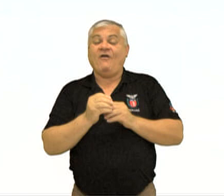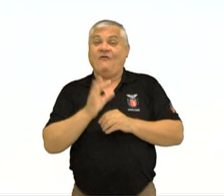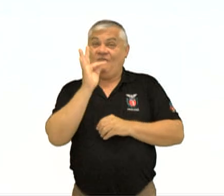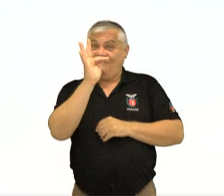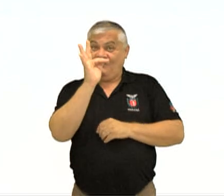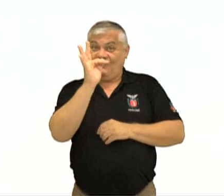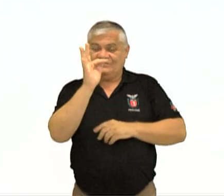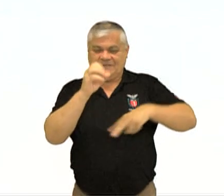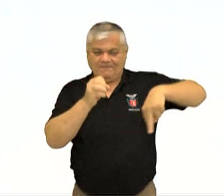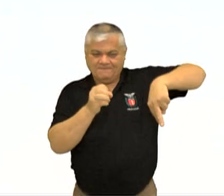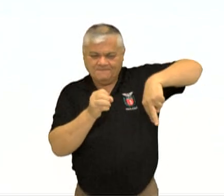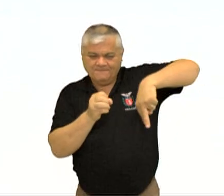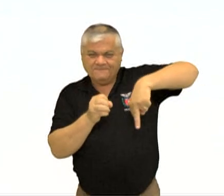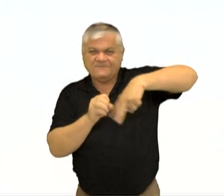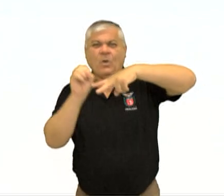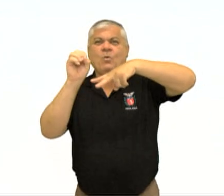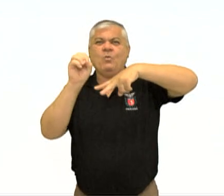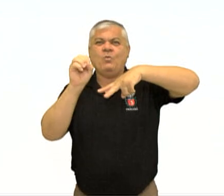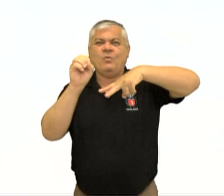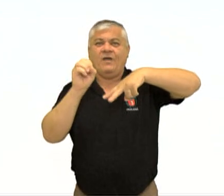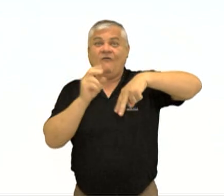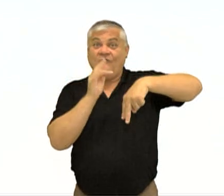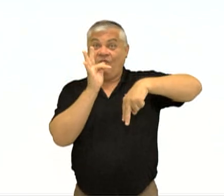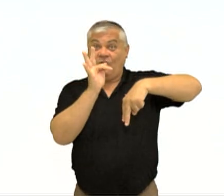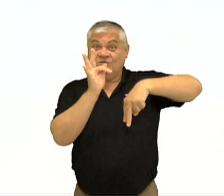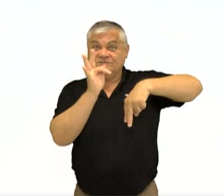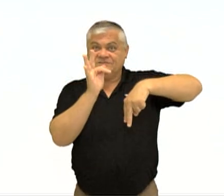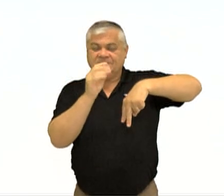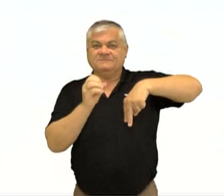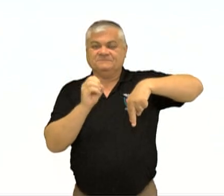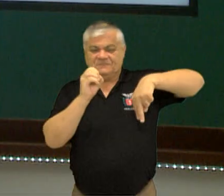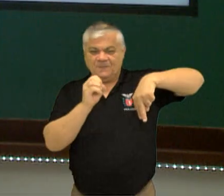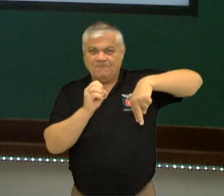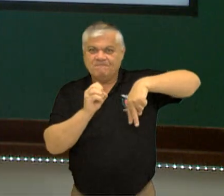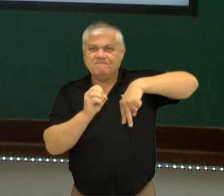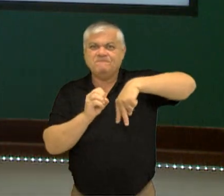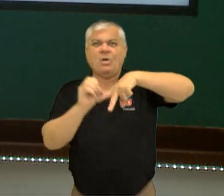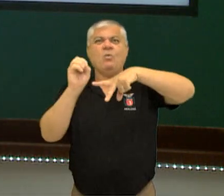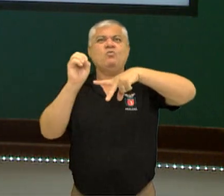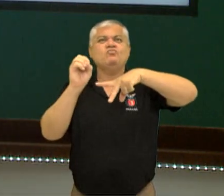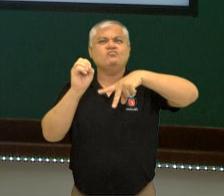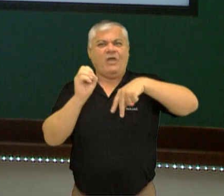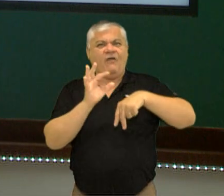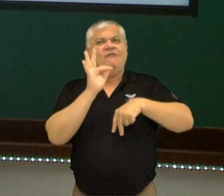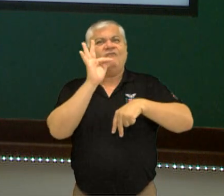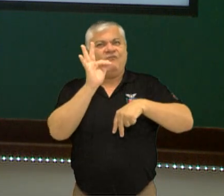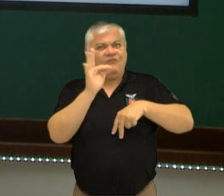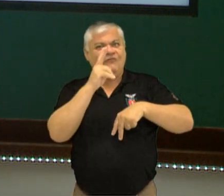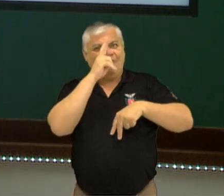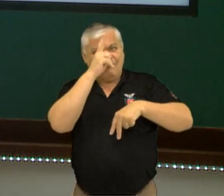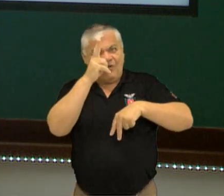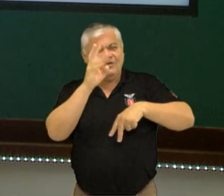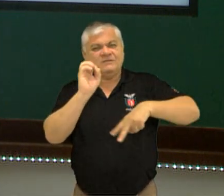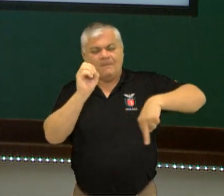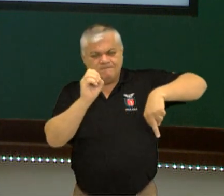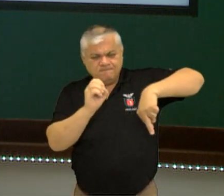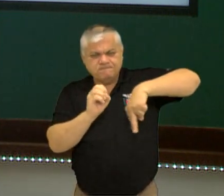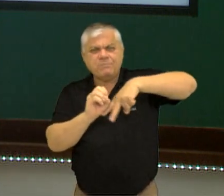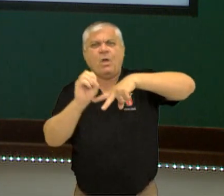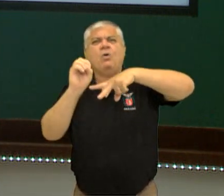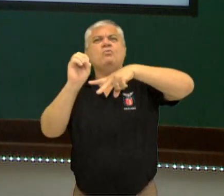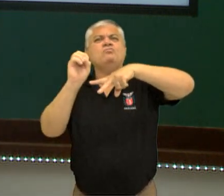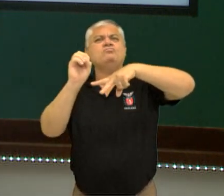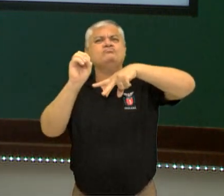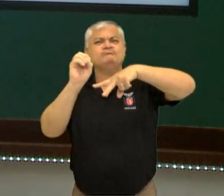que causa um impulso, que é o que aconteceu com o pé do jogador, ou seja, a bola tá com uma certa velocidade, foi lá, meteu